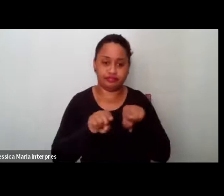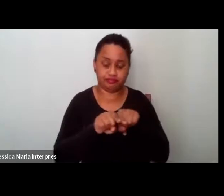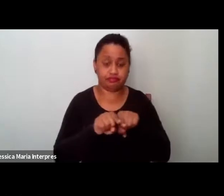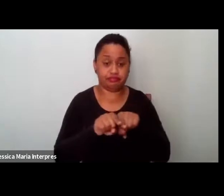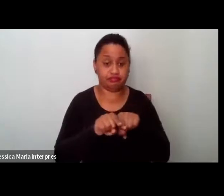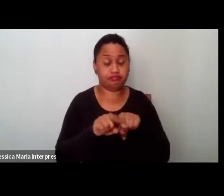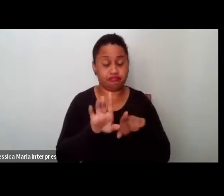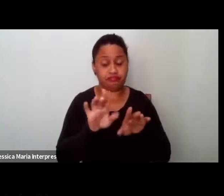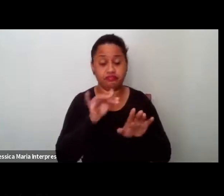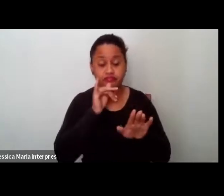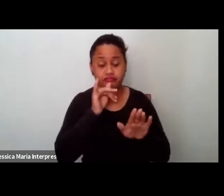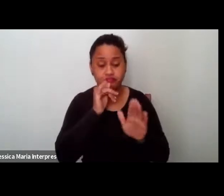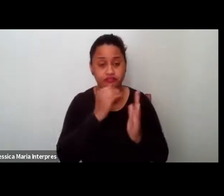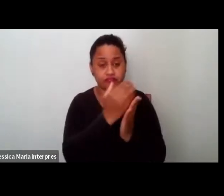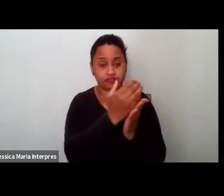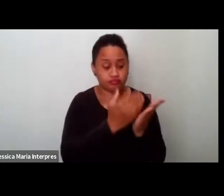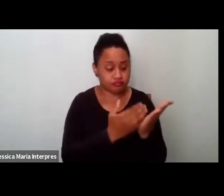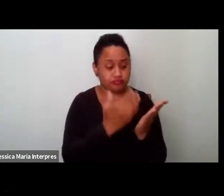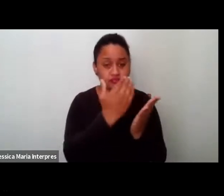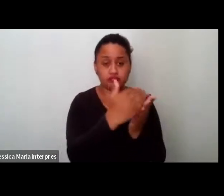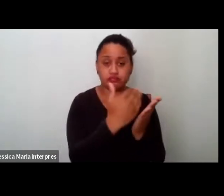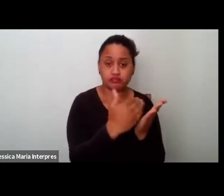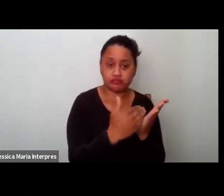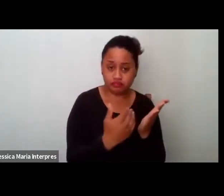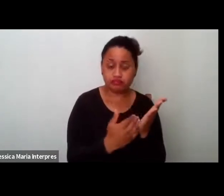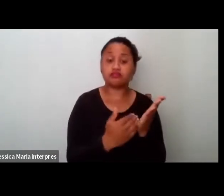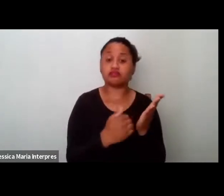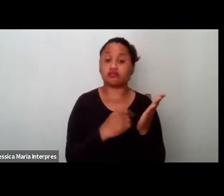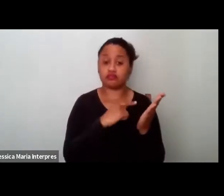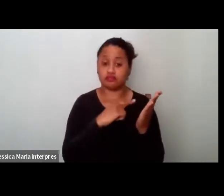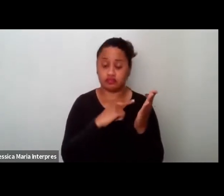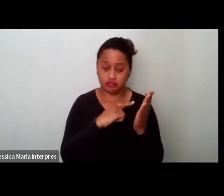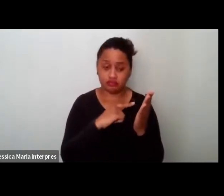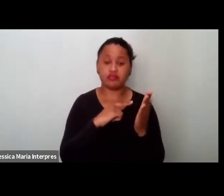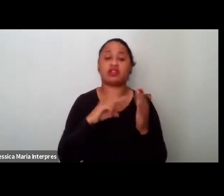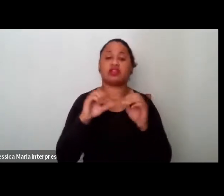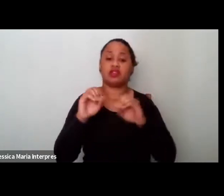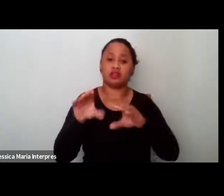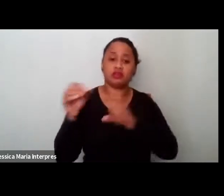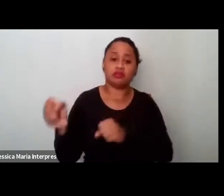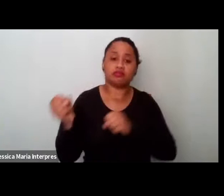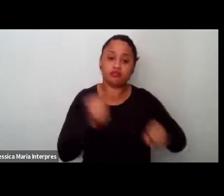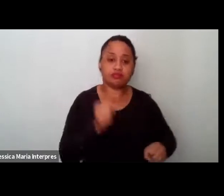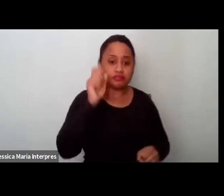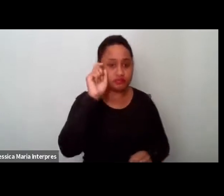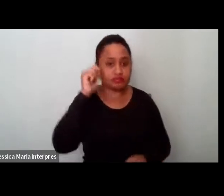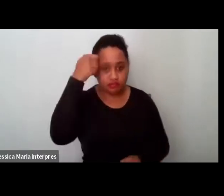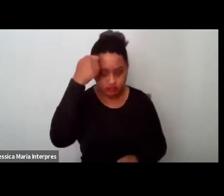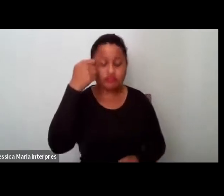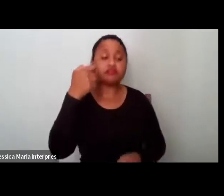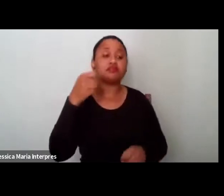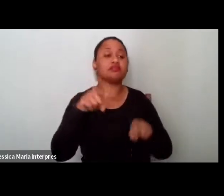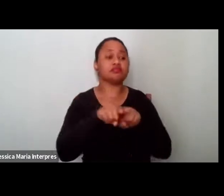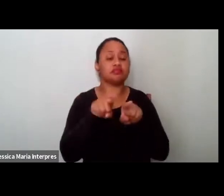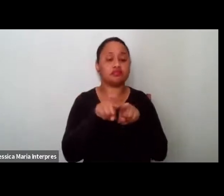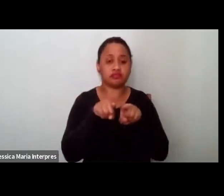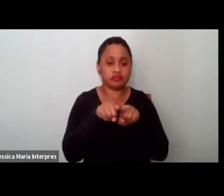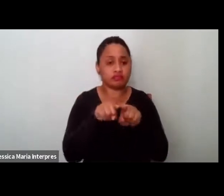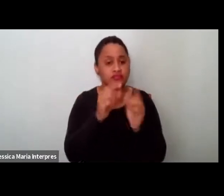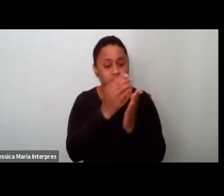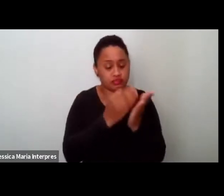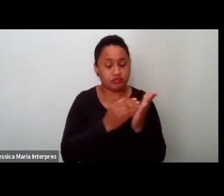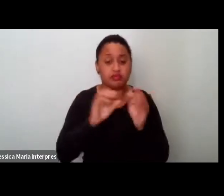nas diretrizes curriculares, temos as diretrizes curriculares da educação quilombola, as diretrizes curriculares da educação